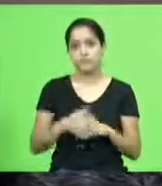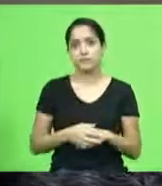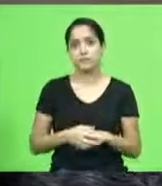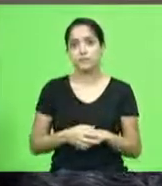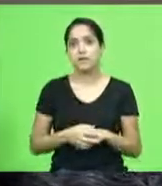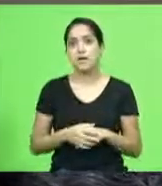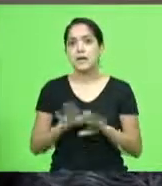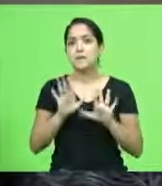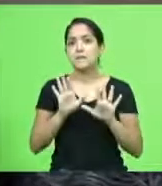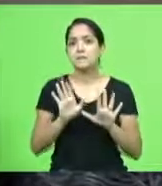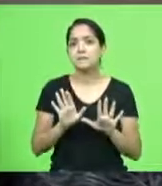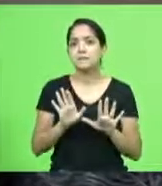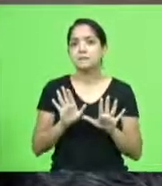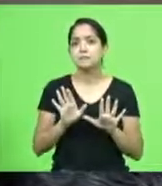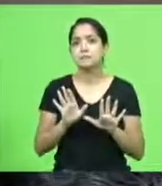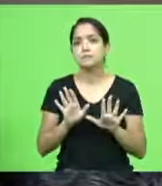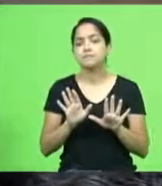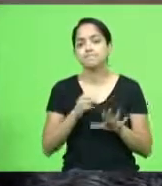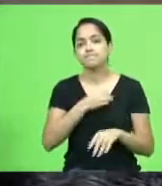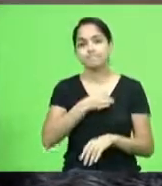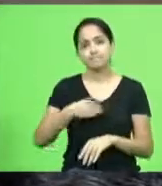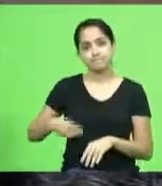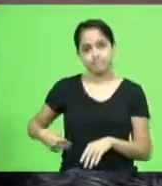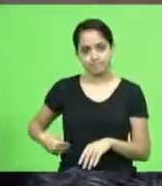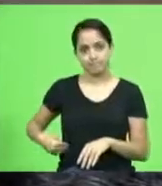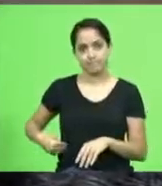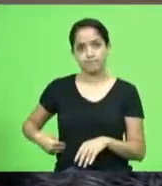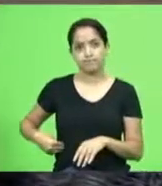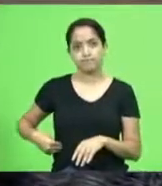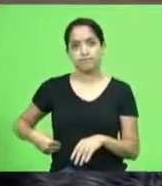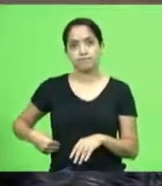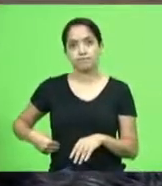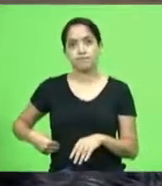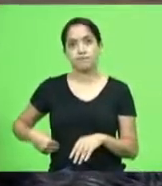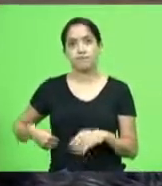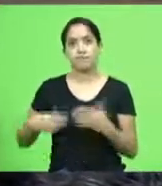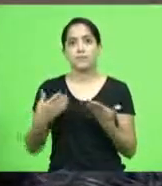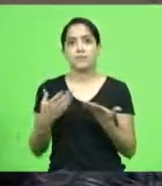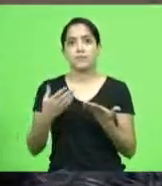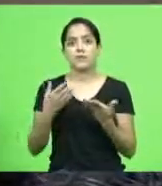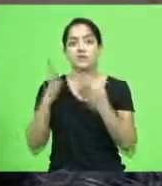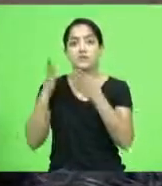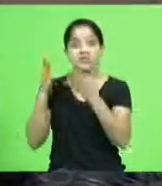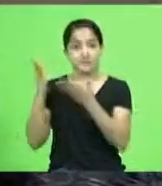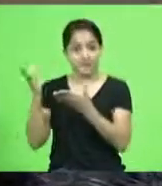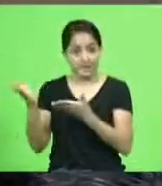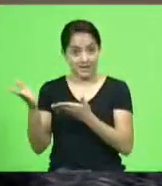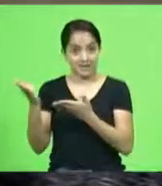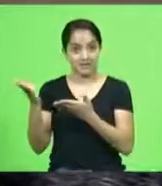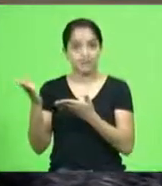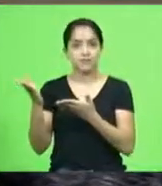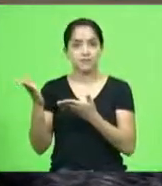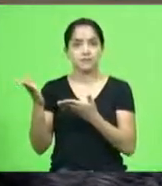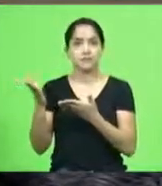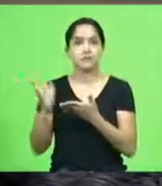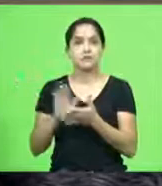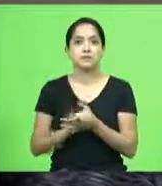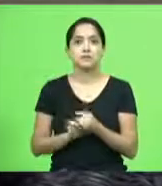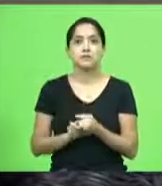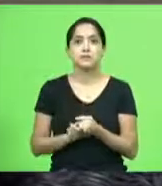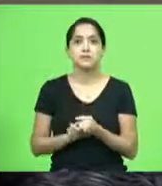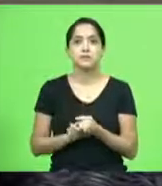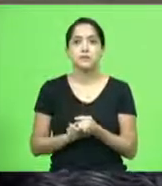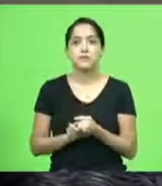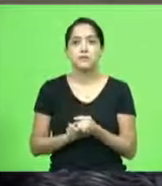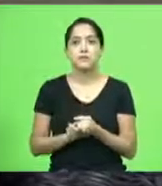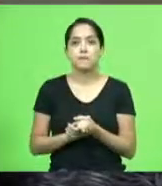agora ministros que chegam lá sem sem